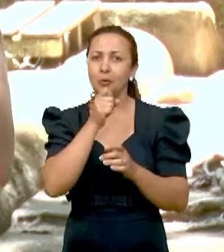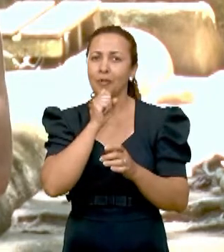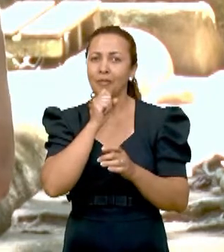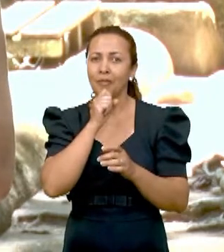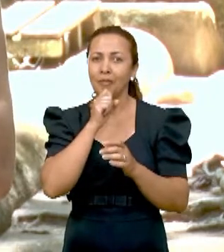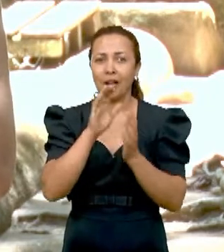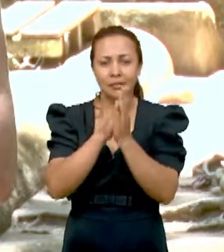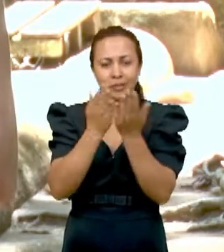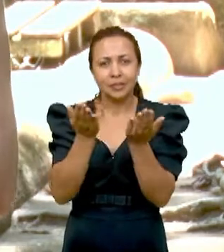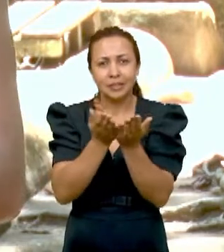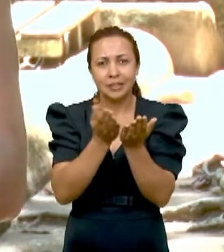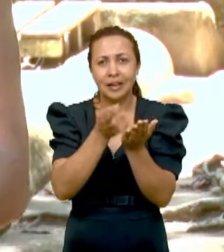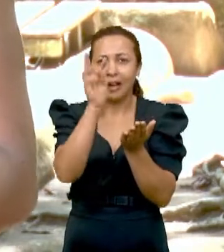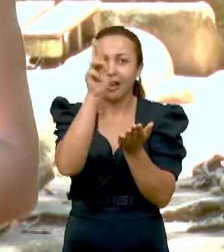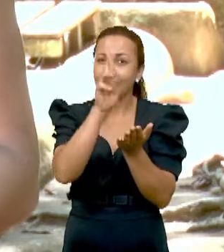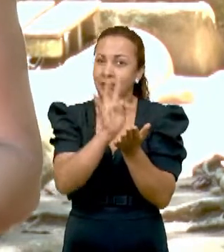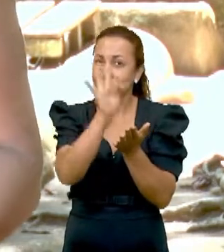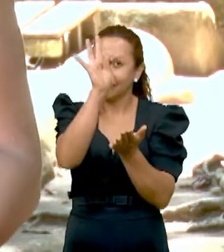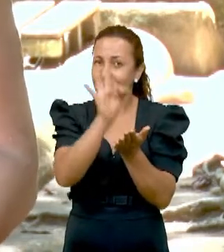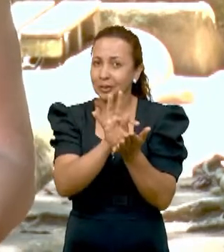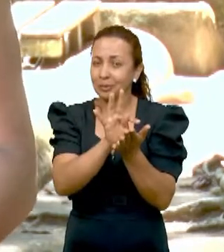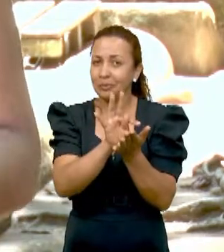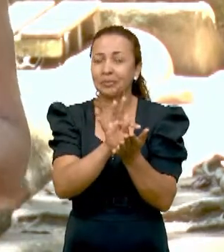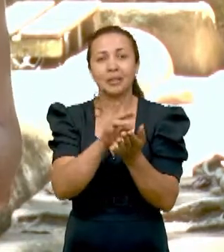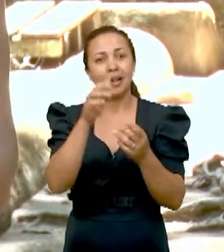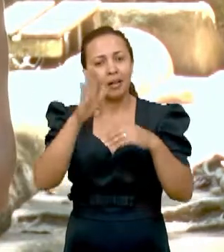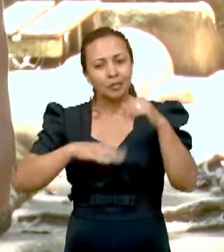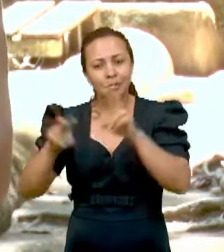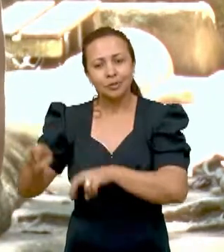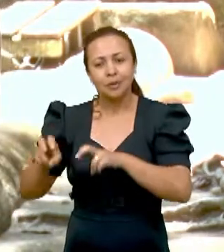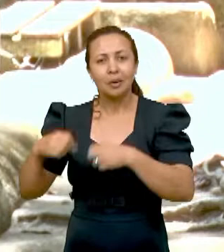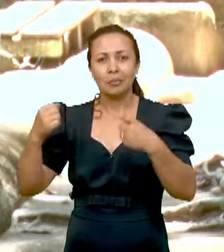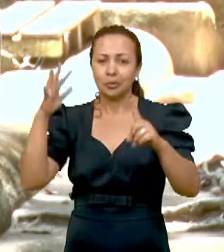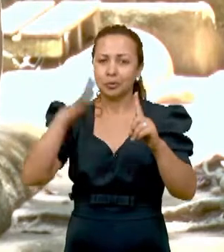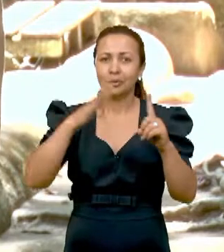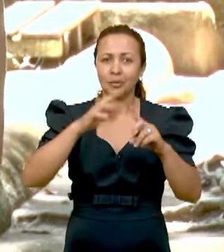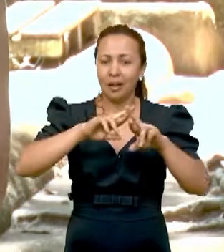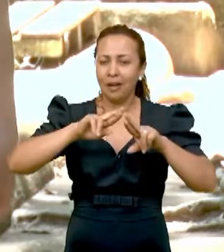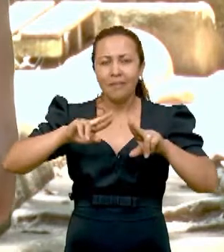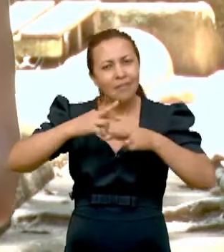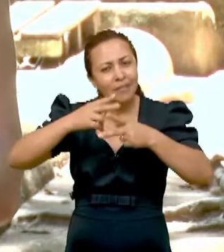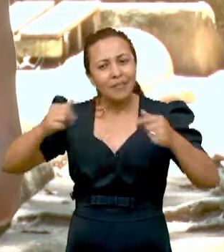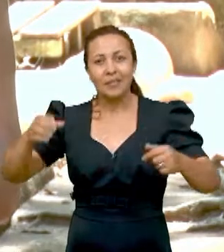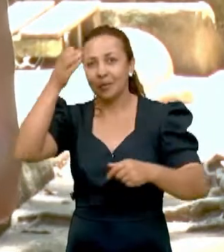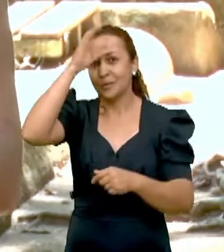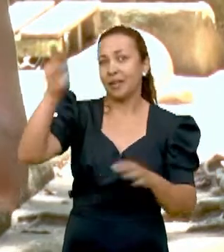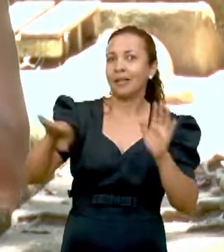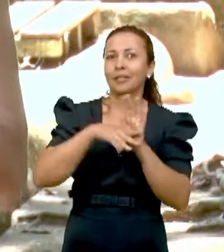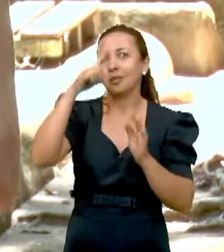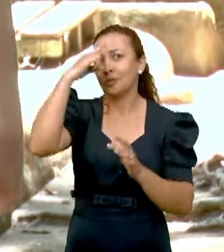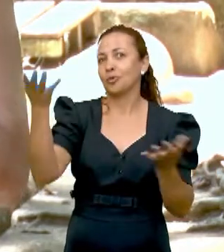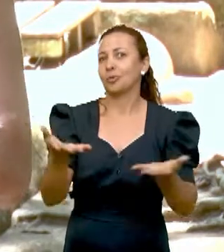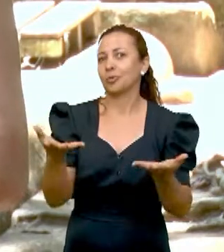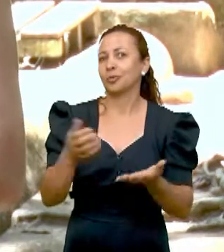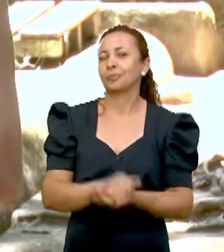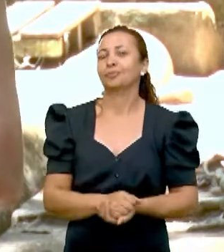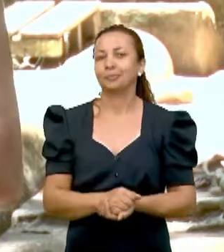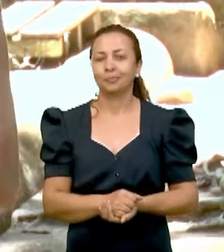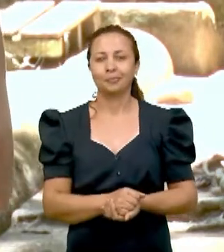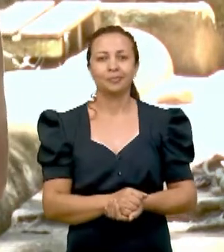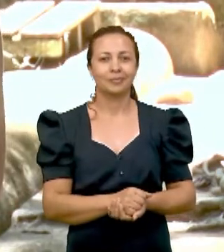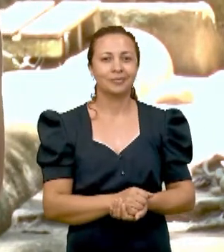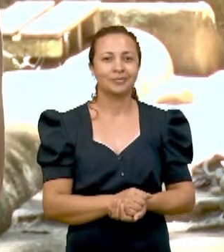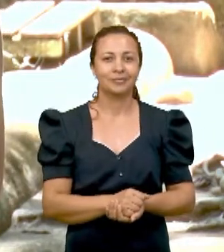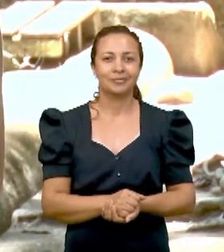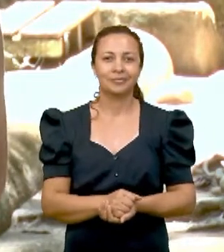observou nos textos do Velho Testamento fatores da administração e produção agrícola que podem influenciar